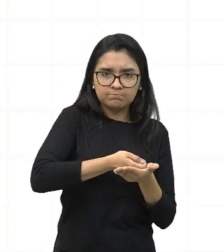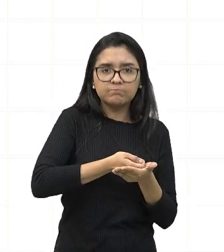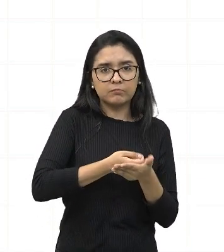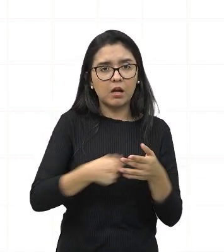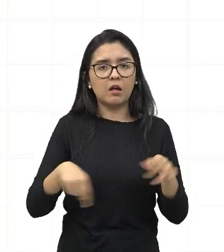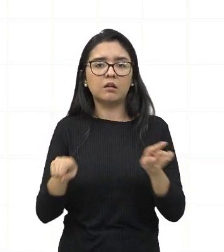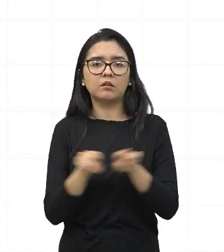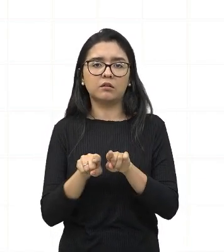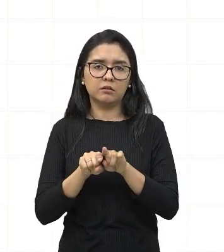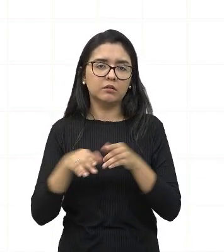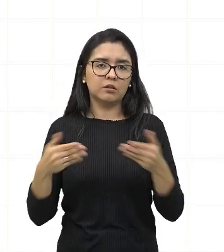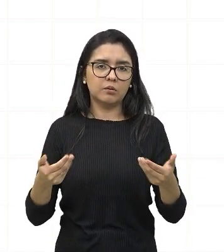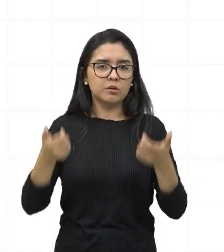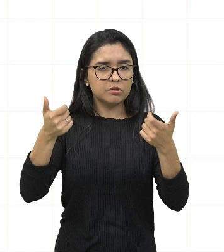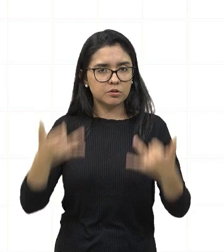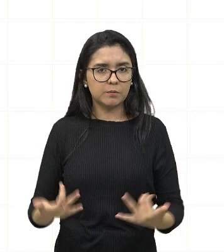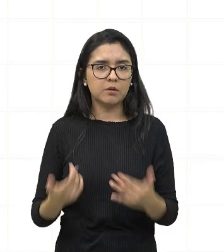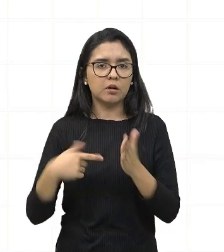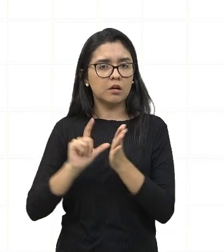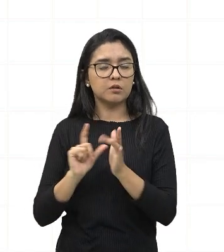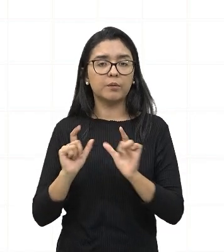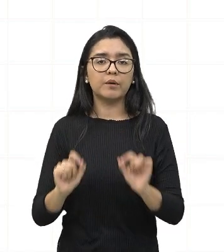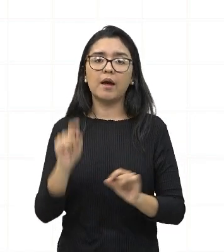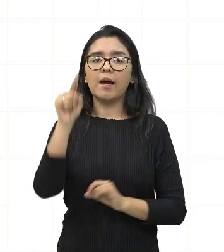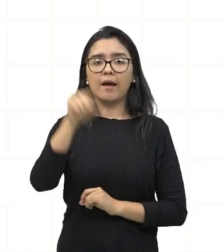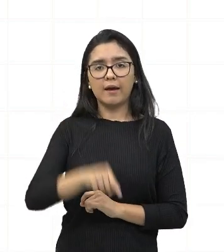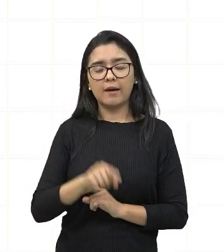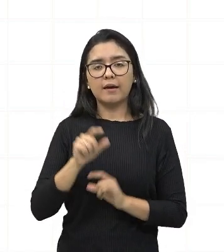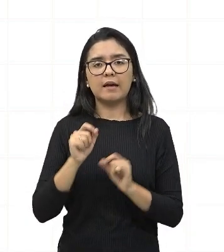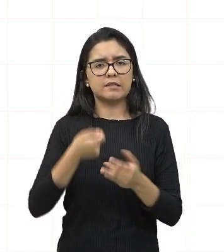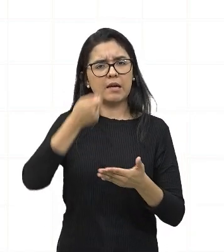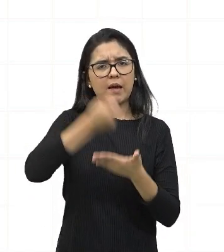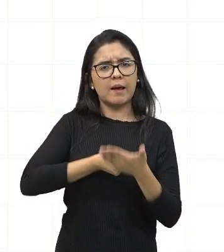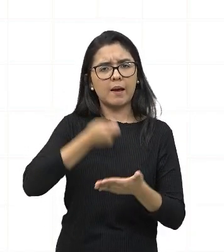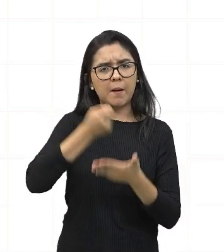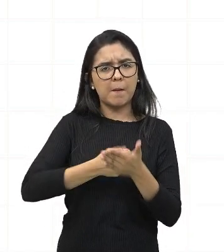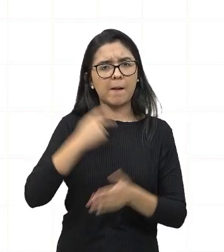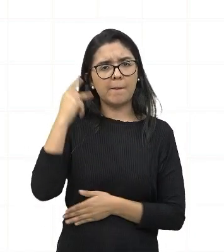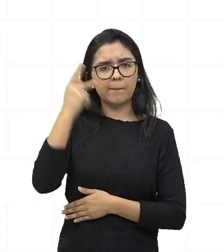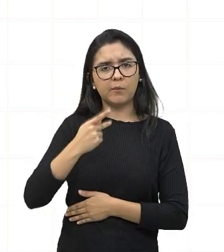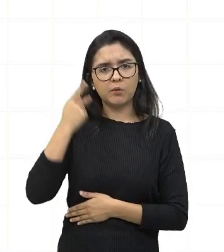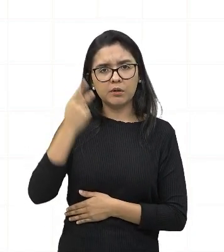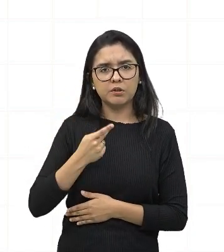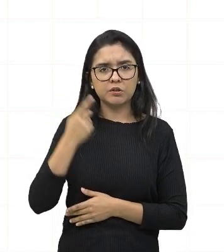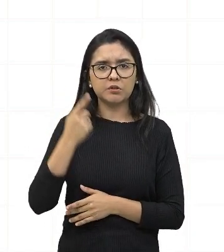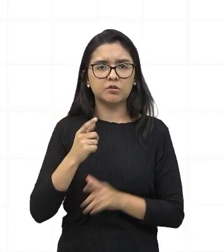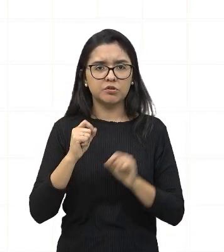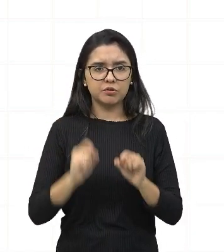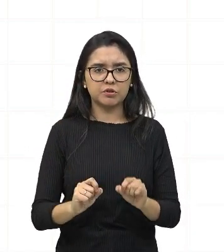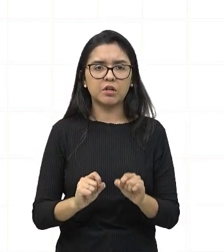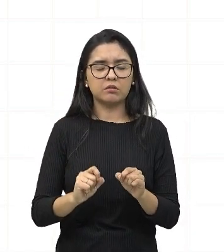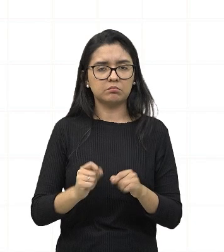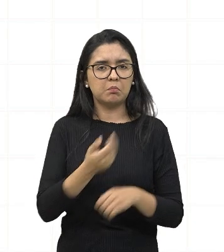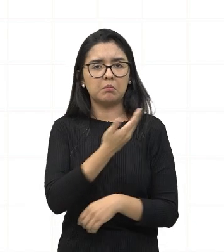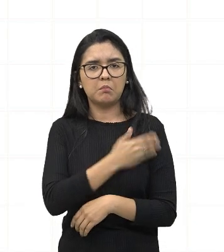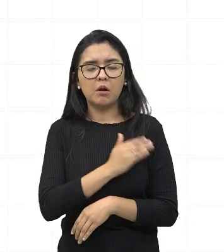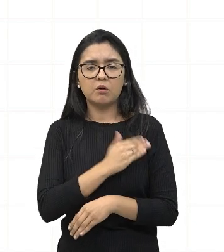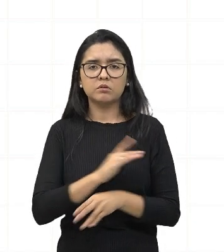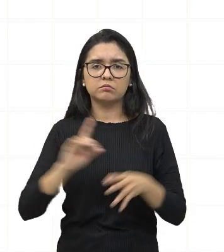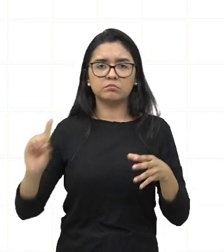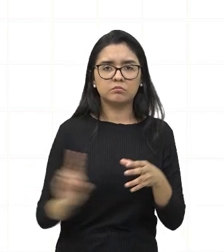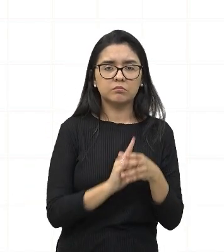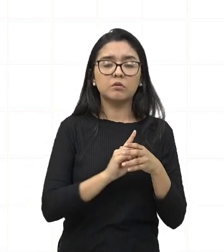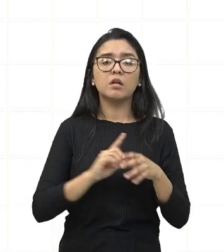apartheid, a gente acabou de conversar, é esse regime político ali de segregação racial, onde